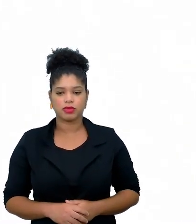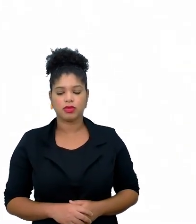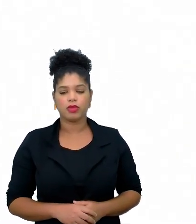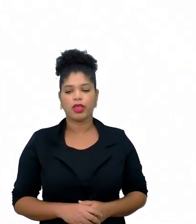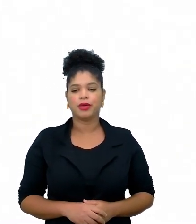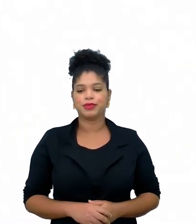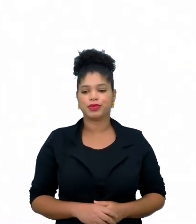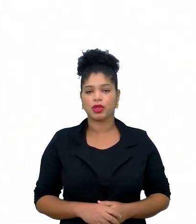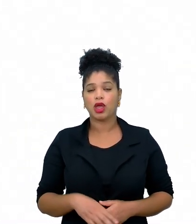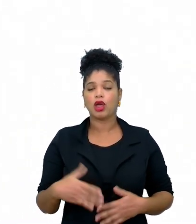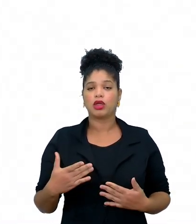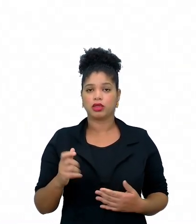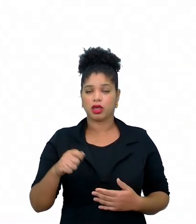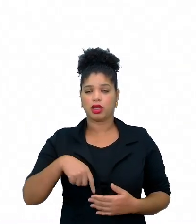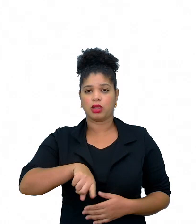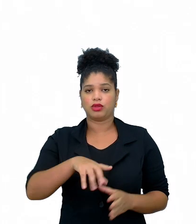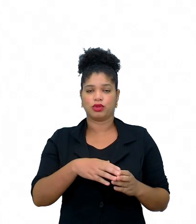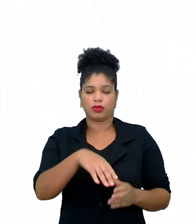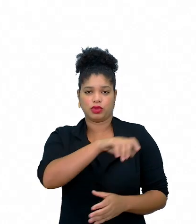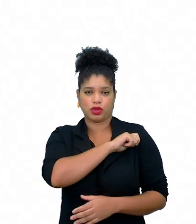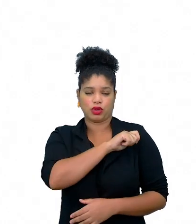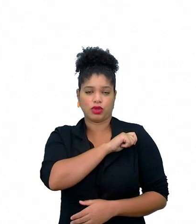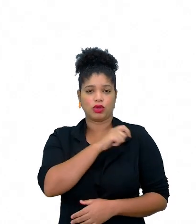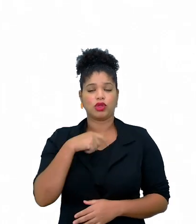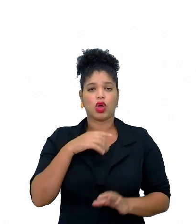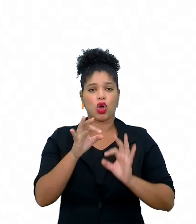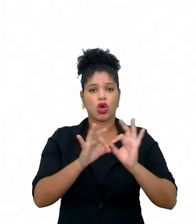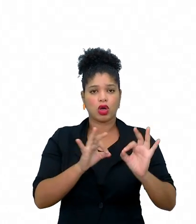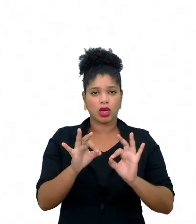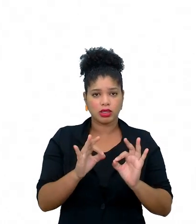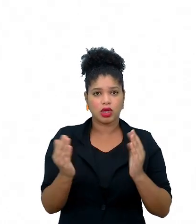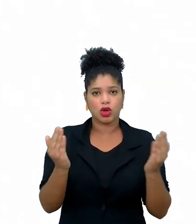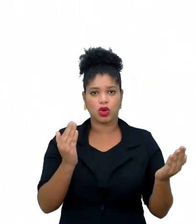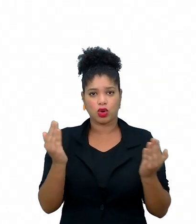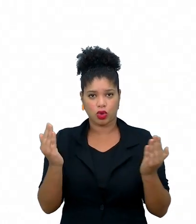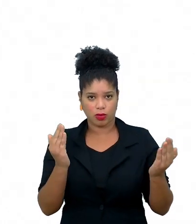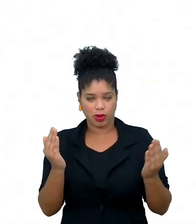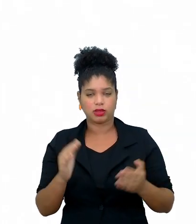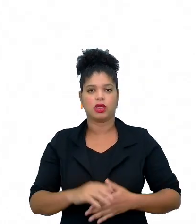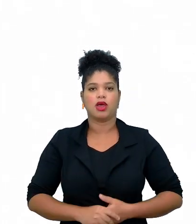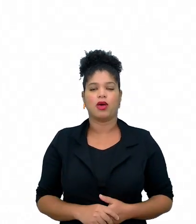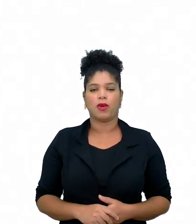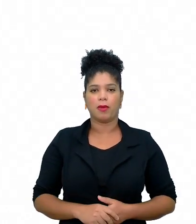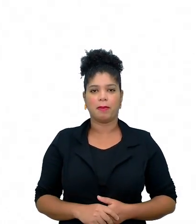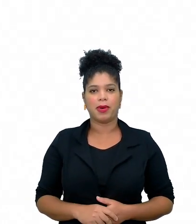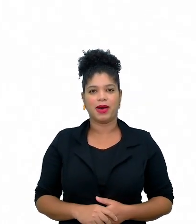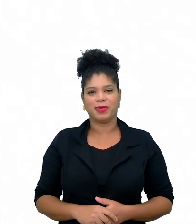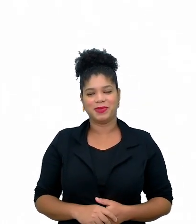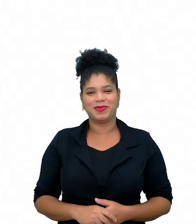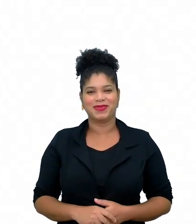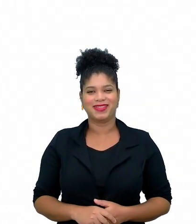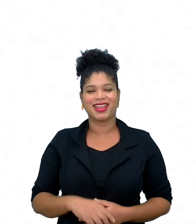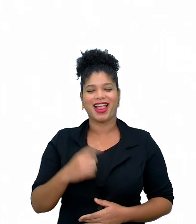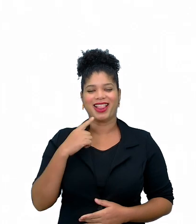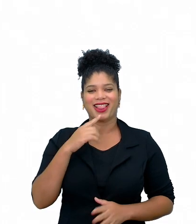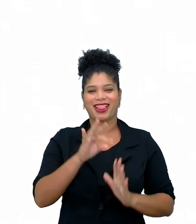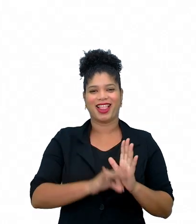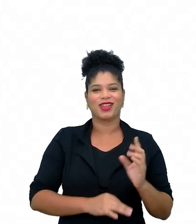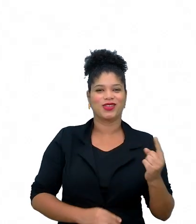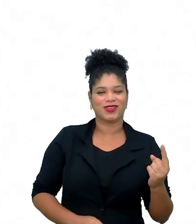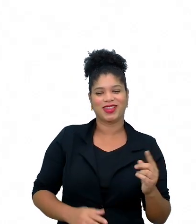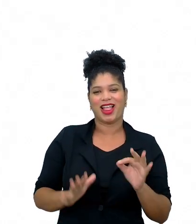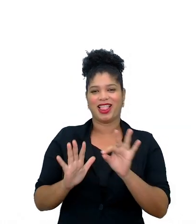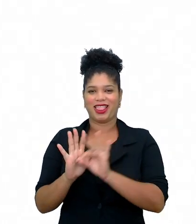eles podem organizar, né? Um quadro comparativo com informações, né? Que eles observam no texto 1, no texto 2. Eles